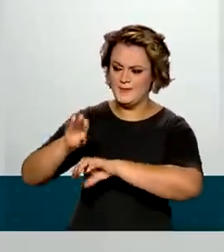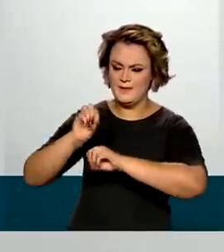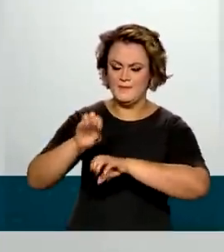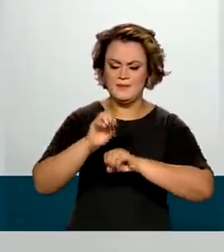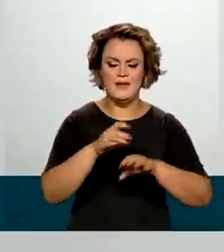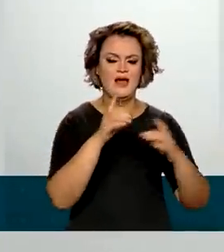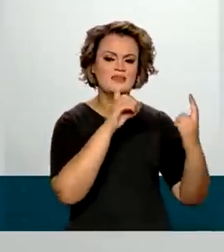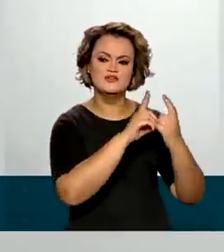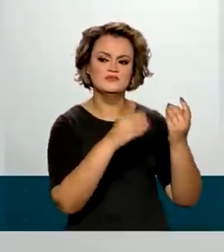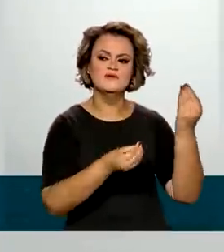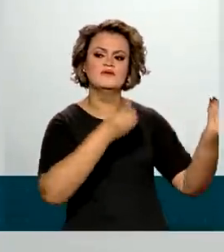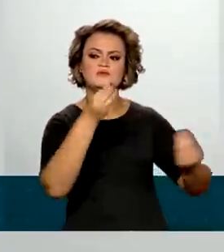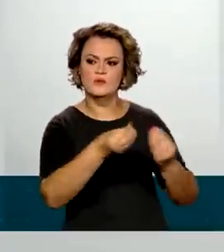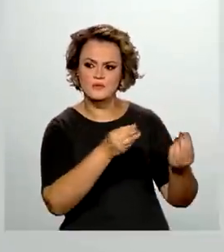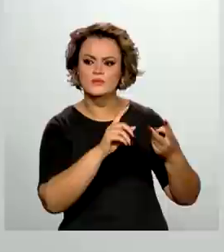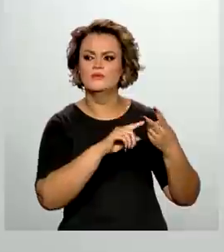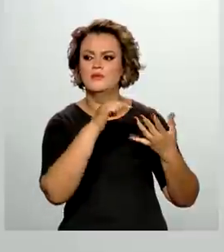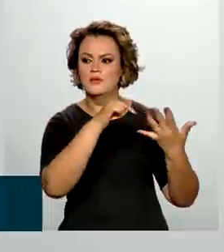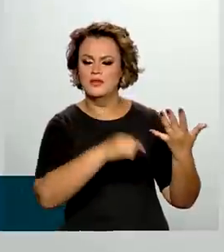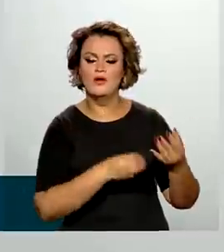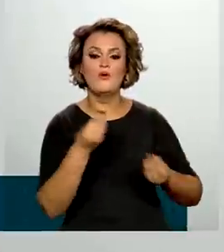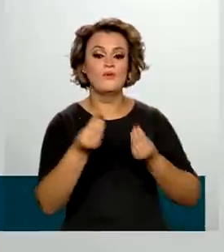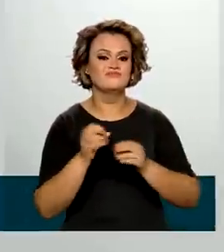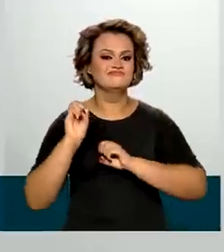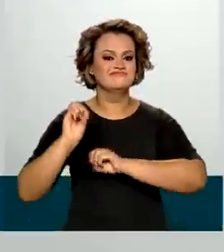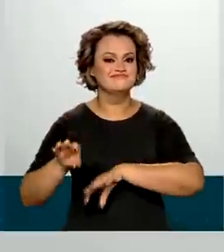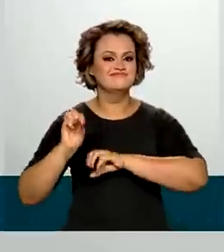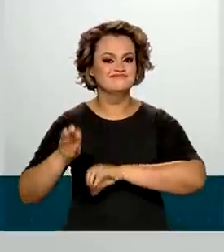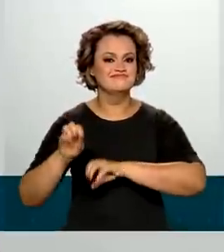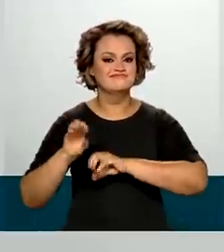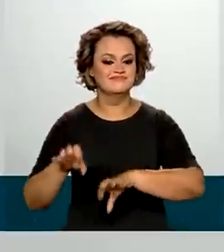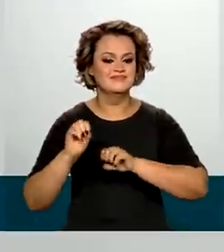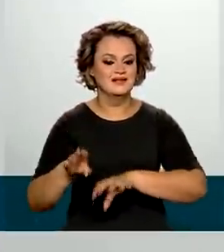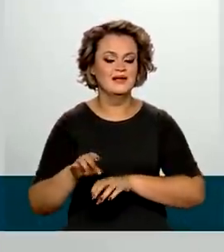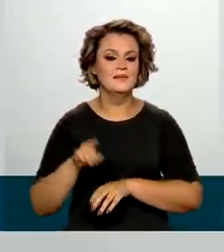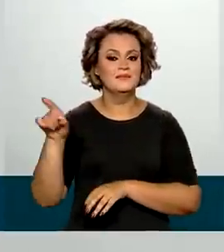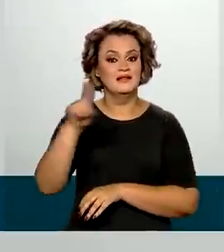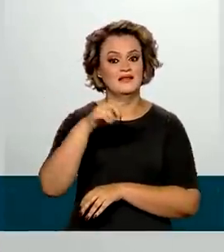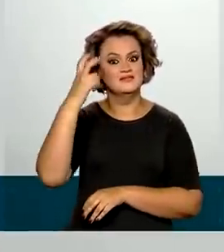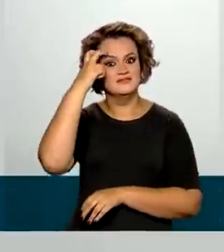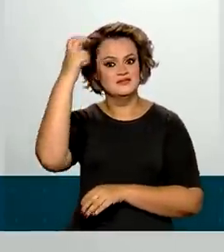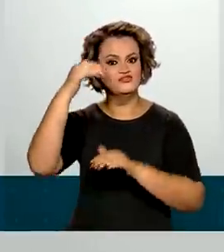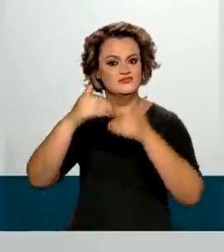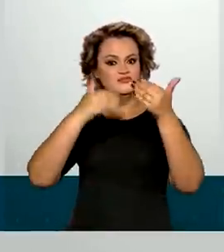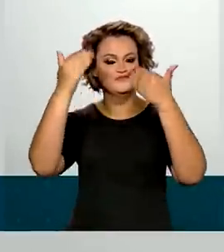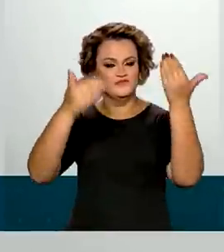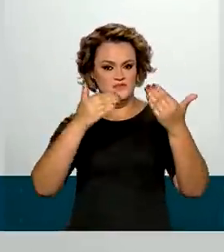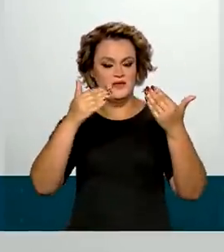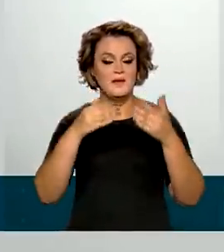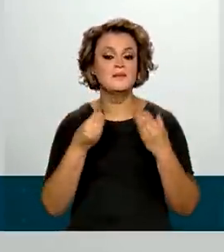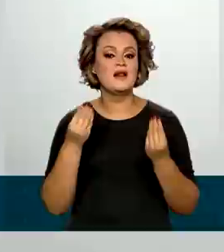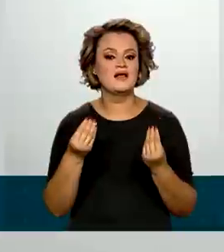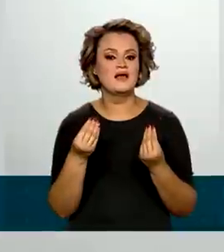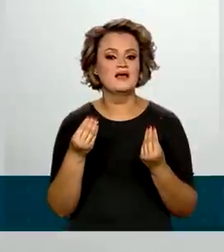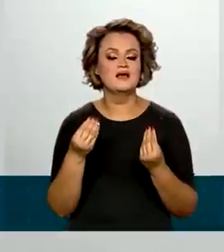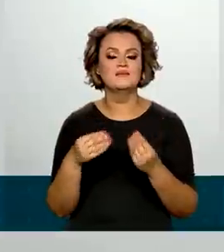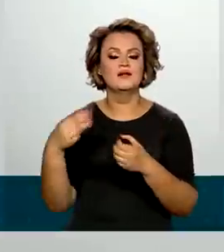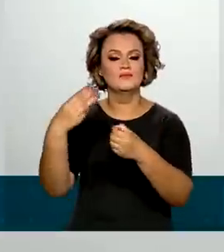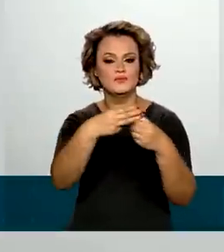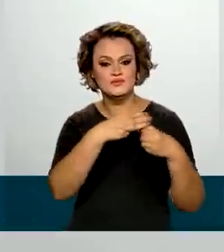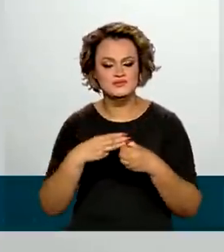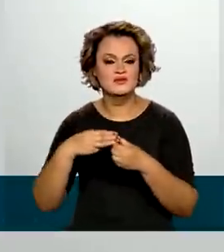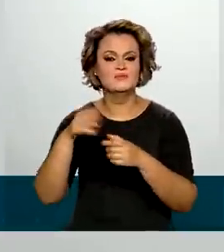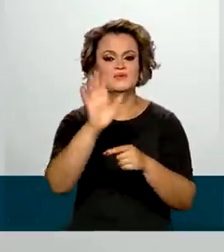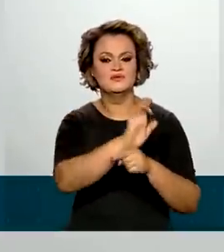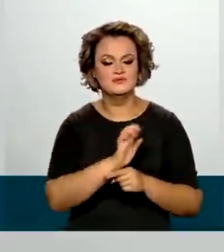atendimento. Nós vamos dar todas as condições à inteligência, de fato, para que municípios,